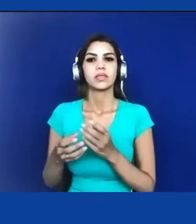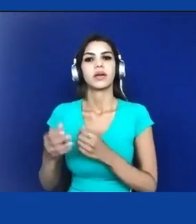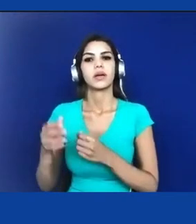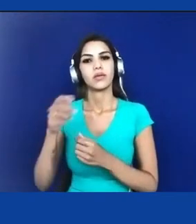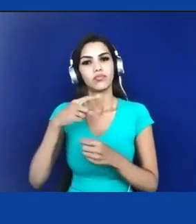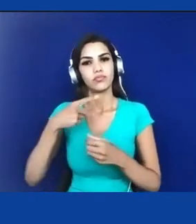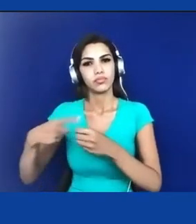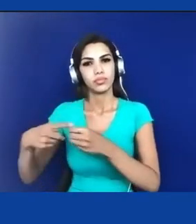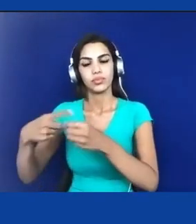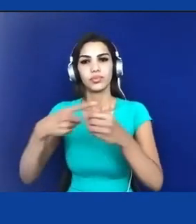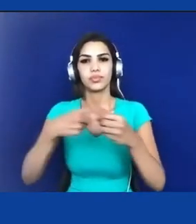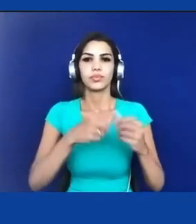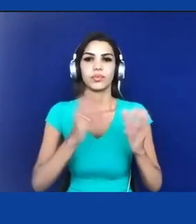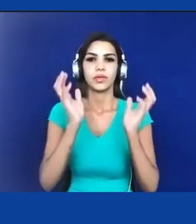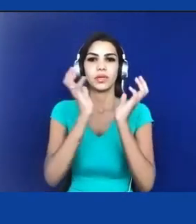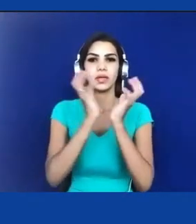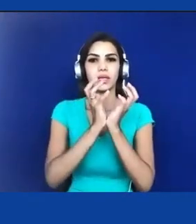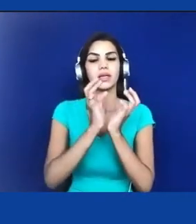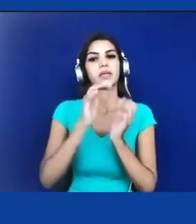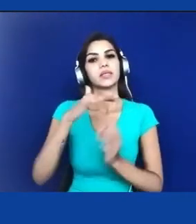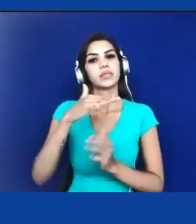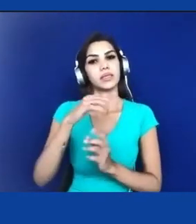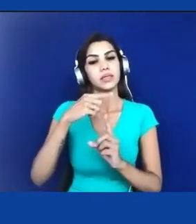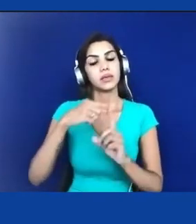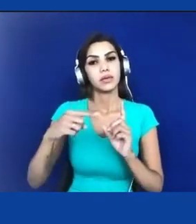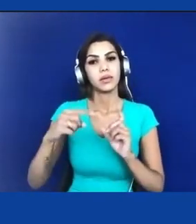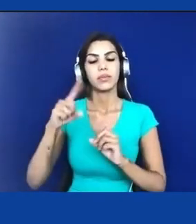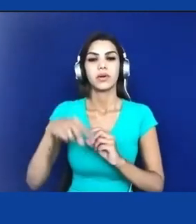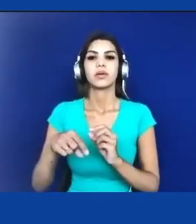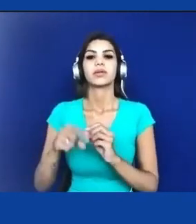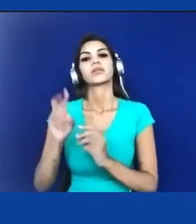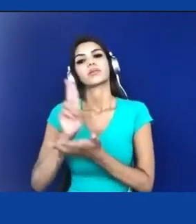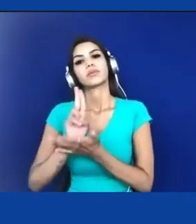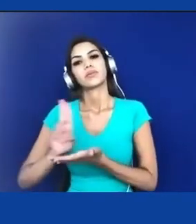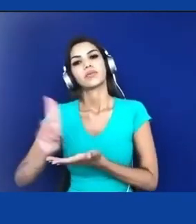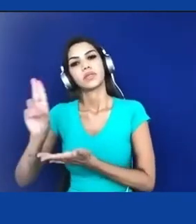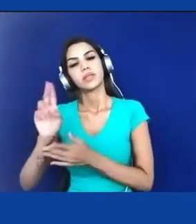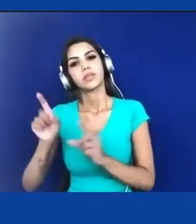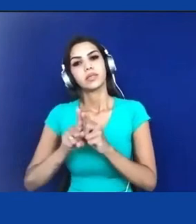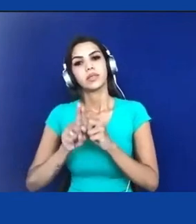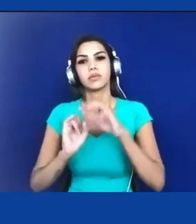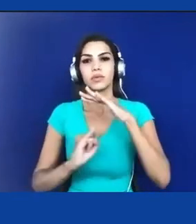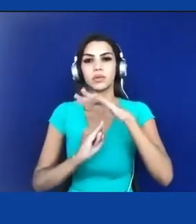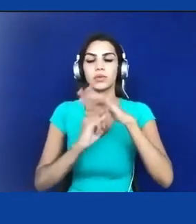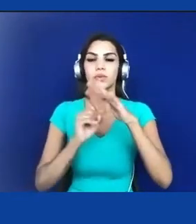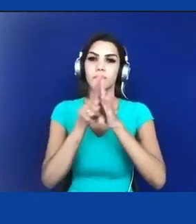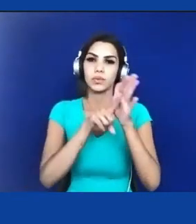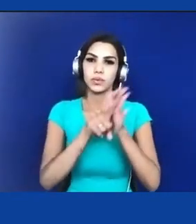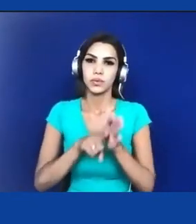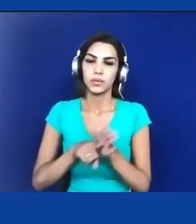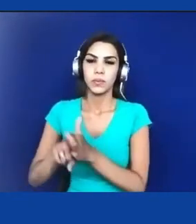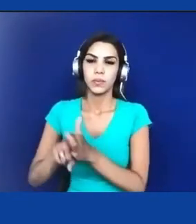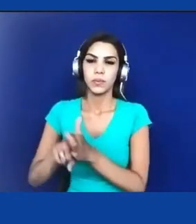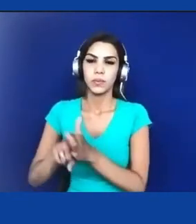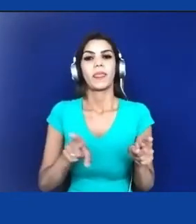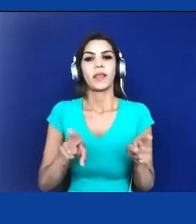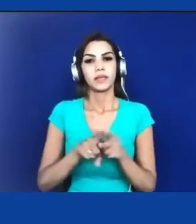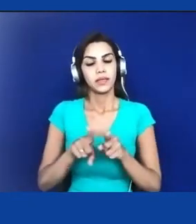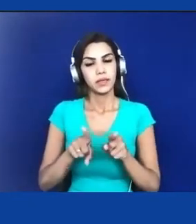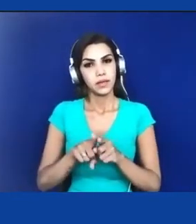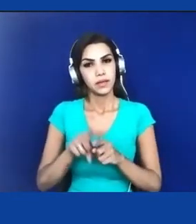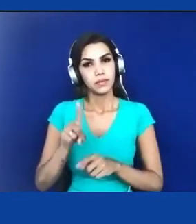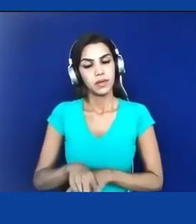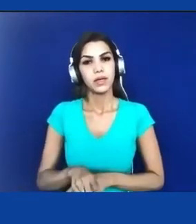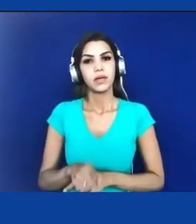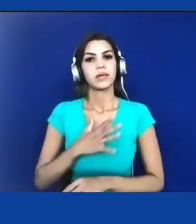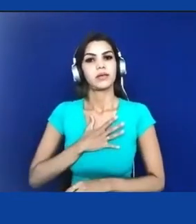média de base local, as universidades e institutos de pesquisa, as forças armadas, bom lembrar que